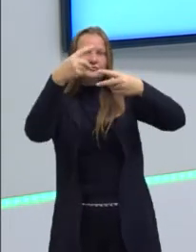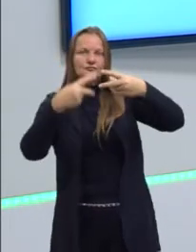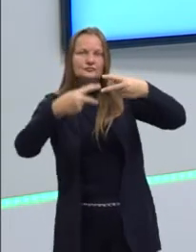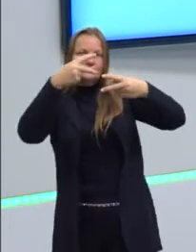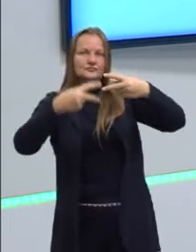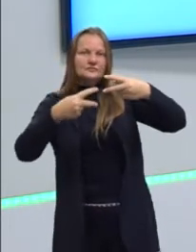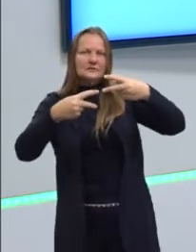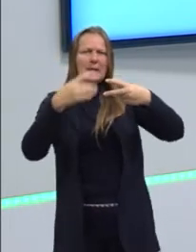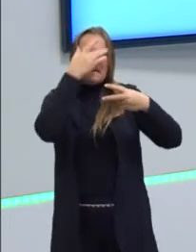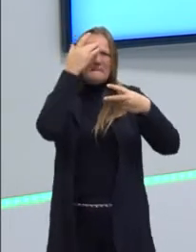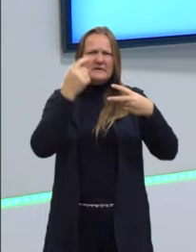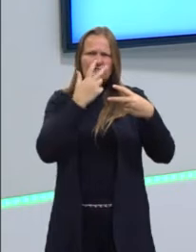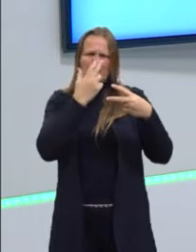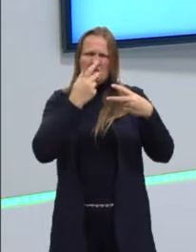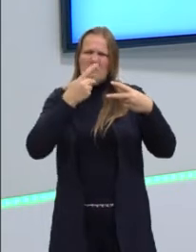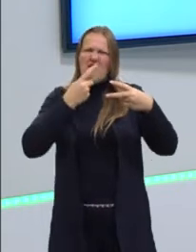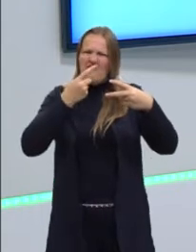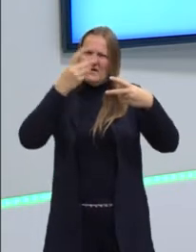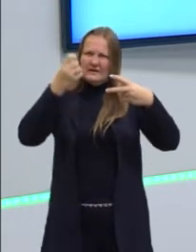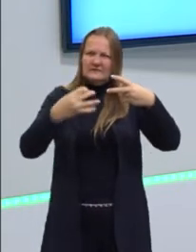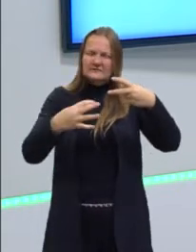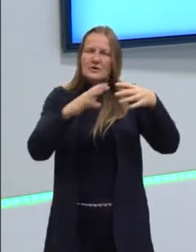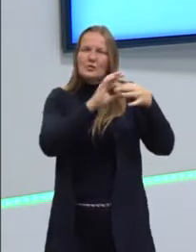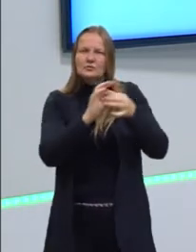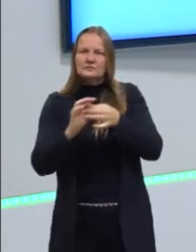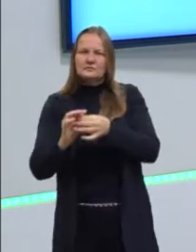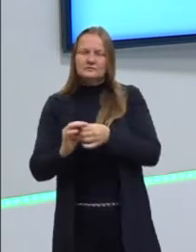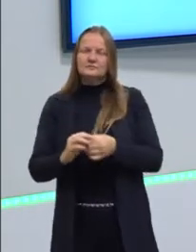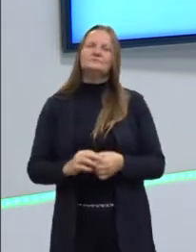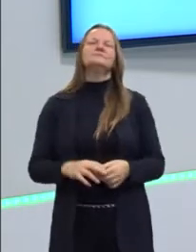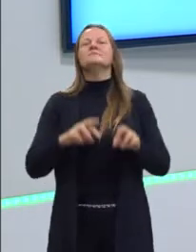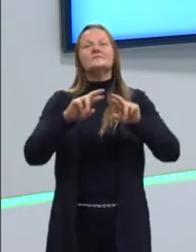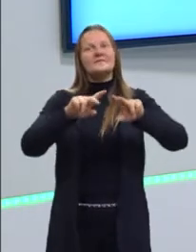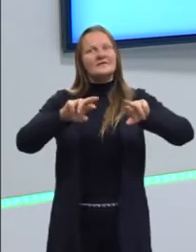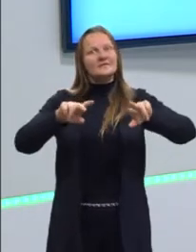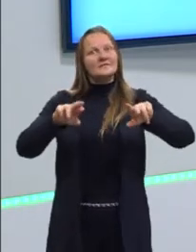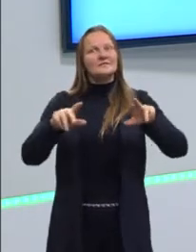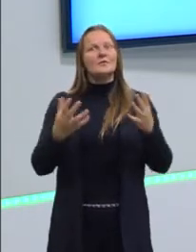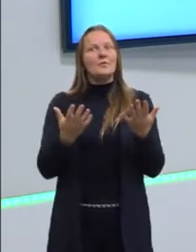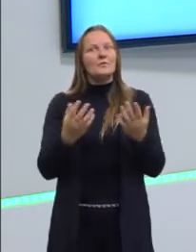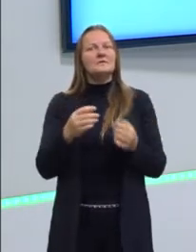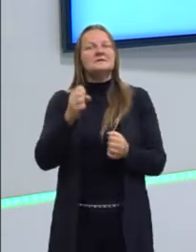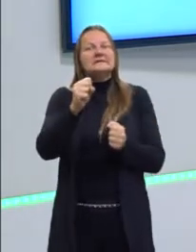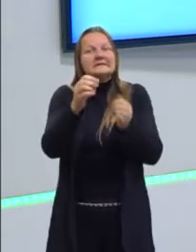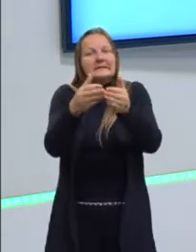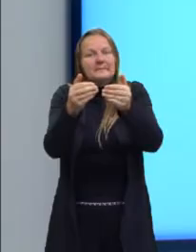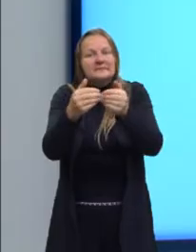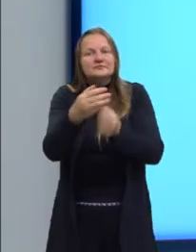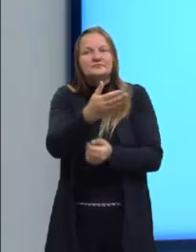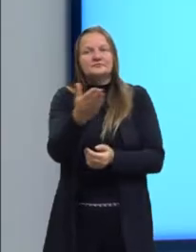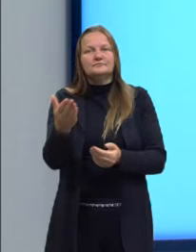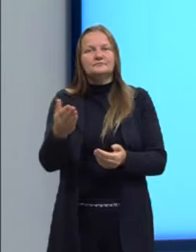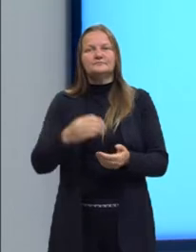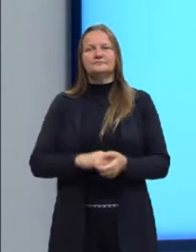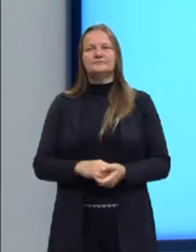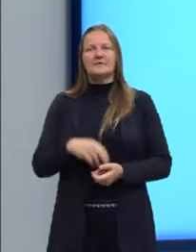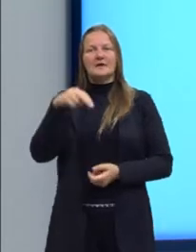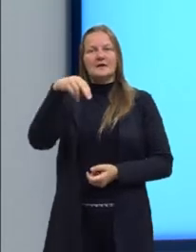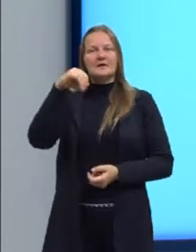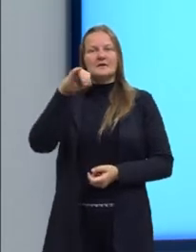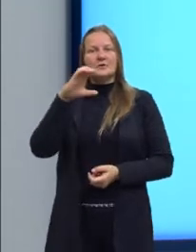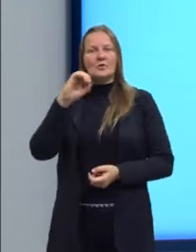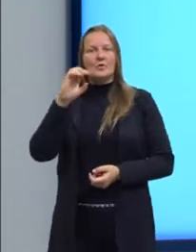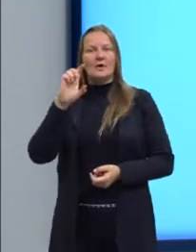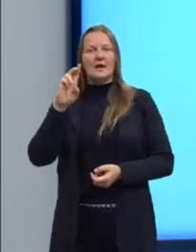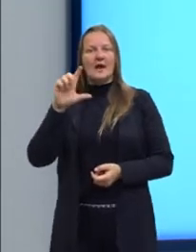mesma pessoa que fala isso no mesmo contexto? Bom, se eu pedir ajuda para o senhor Nicolau Maquiavel, para